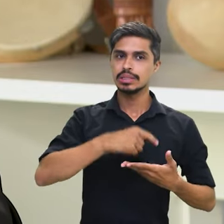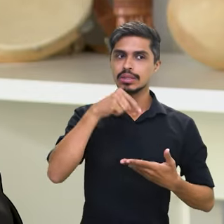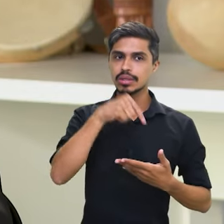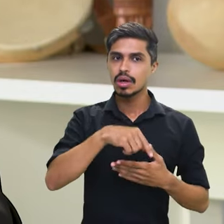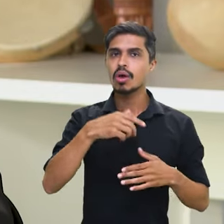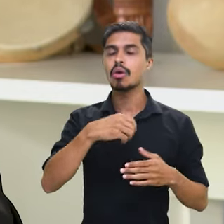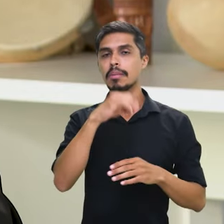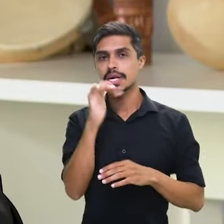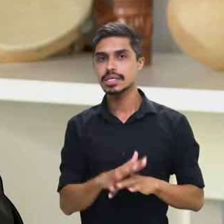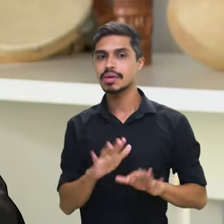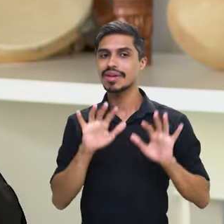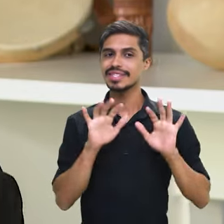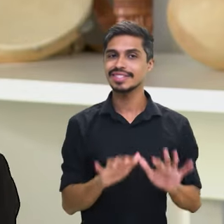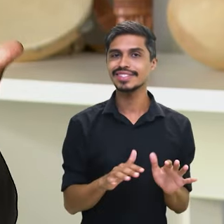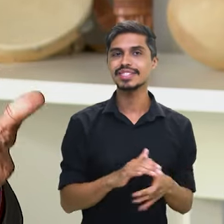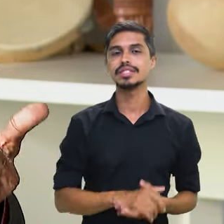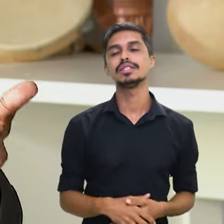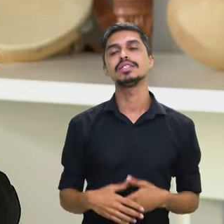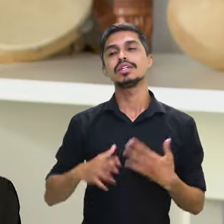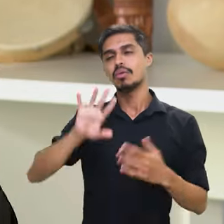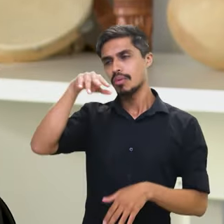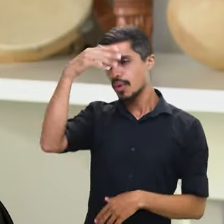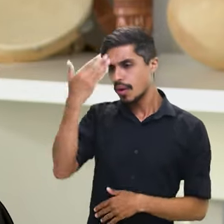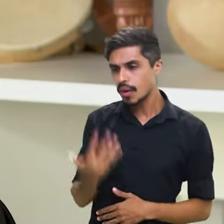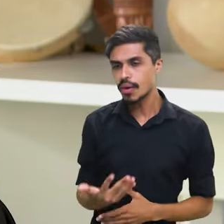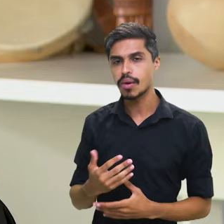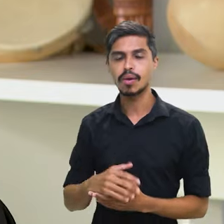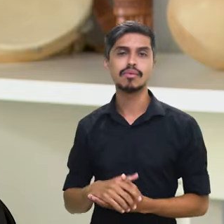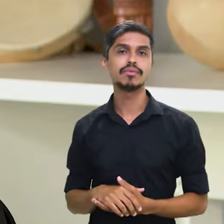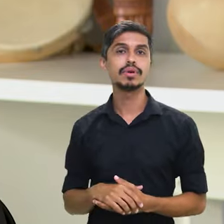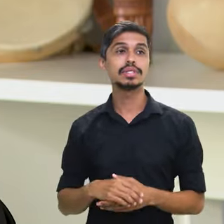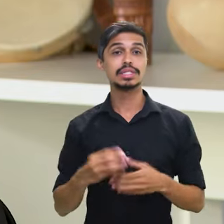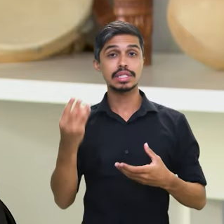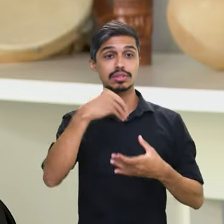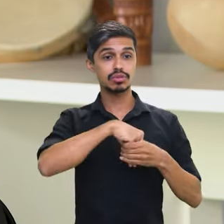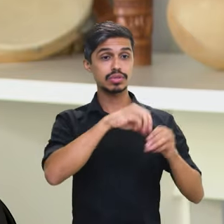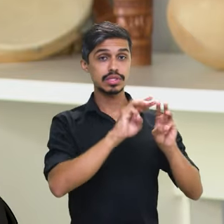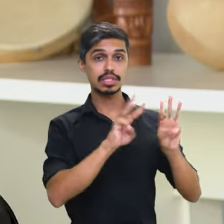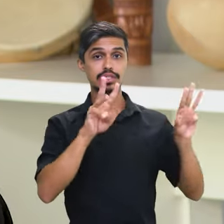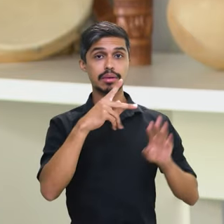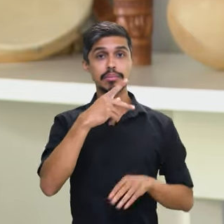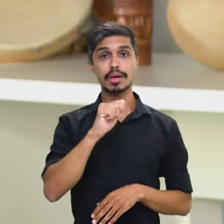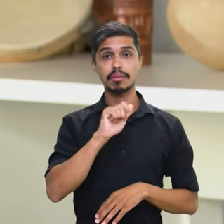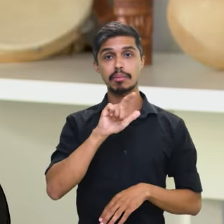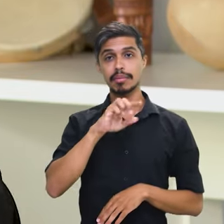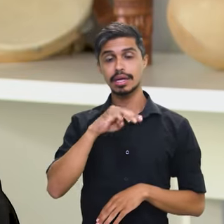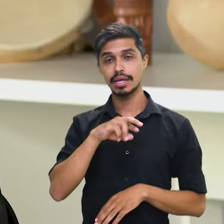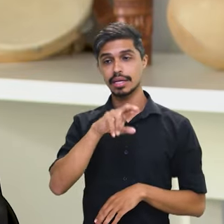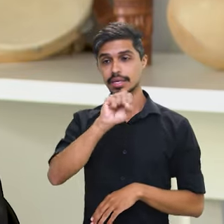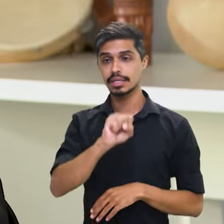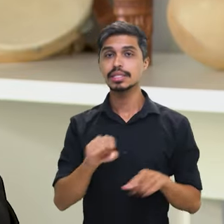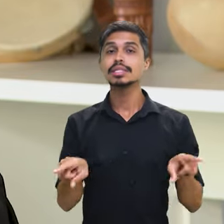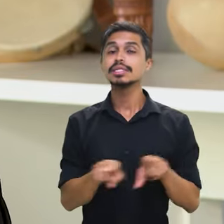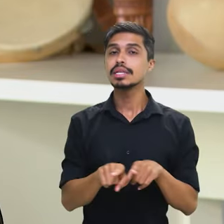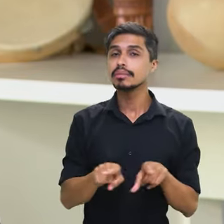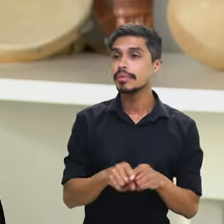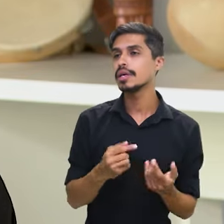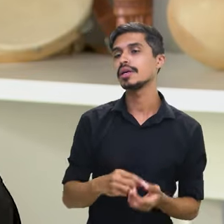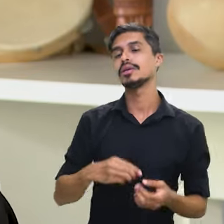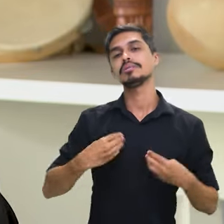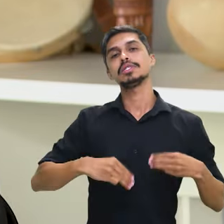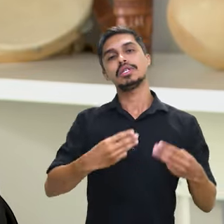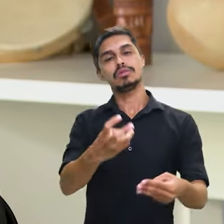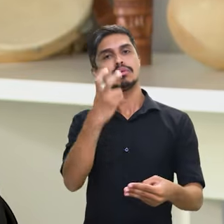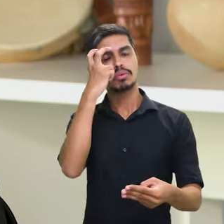ser o que é, que voltam para homenagear, ser homenageado no site da Palmares, mas também servem para o Ministério da Cultura